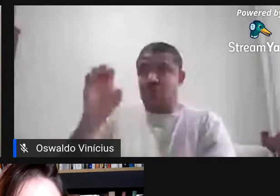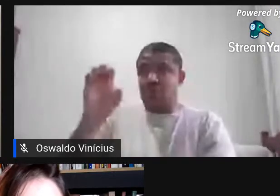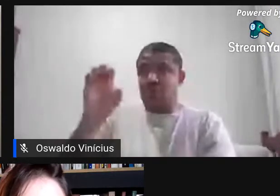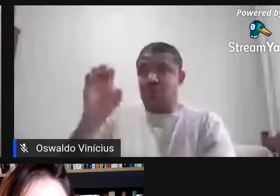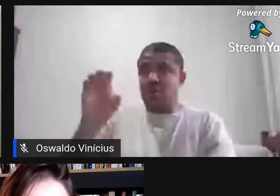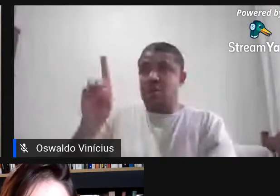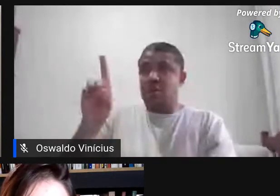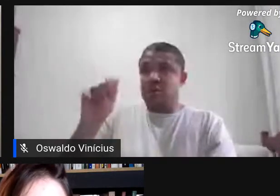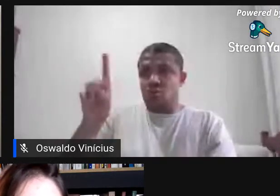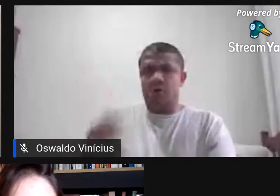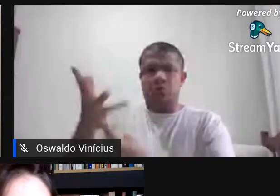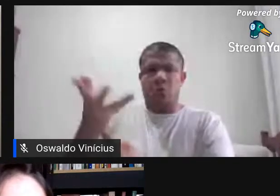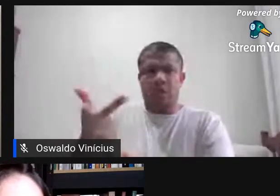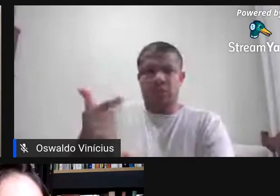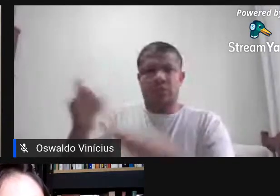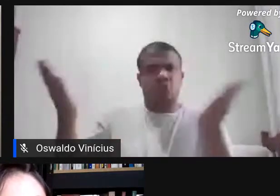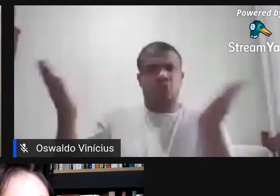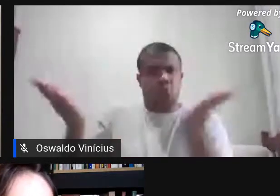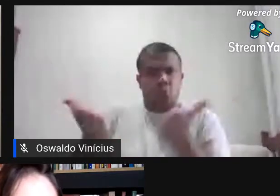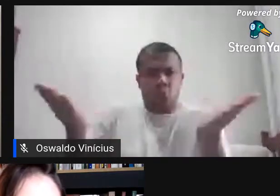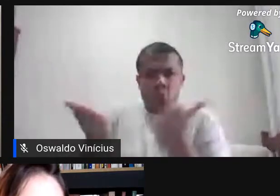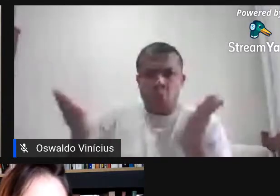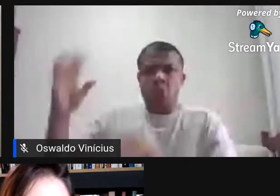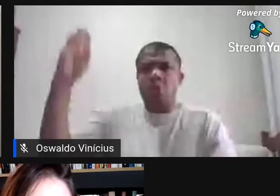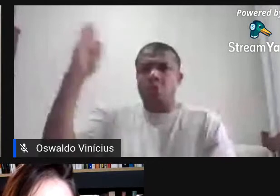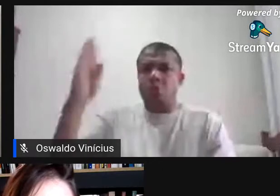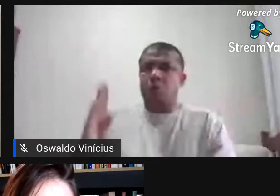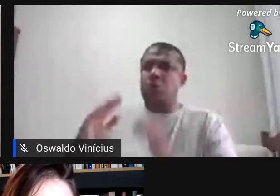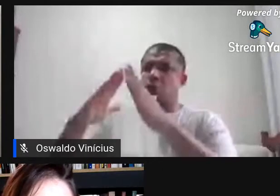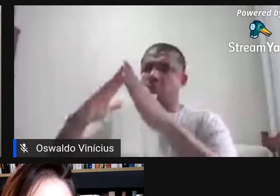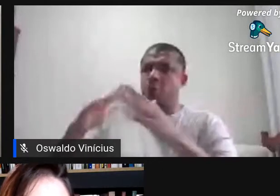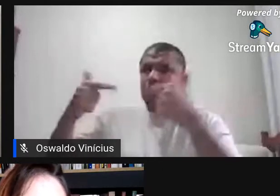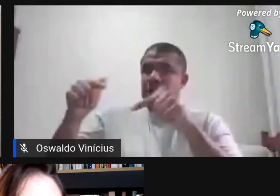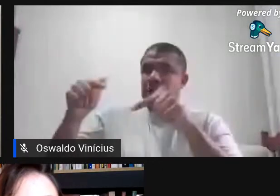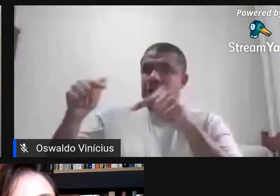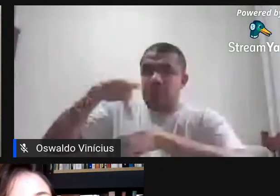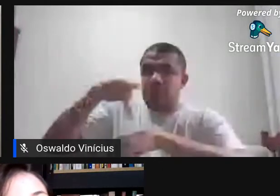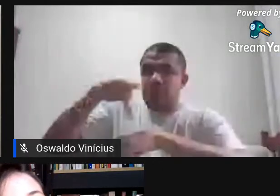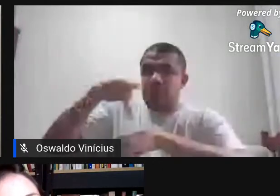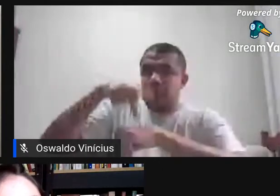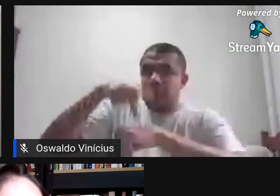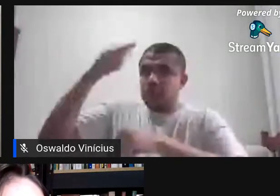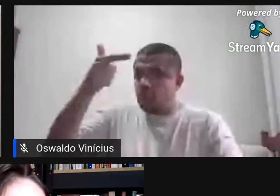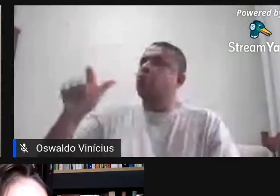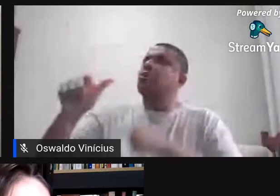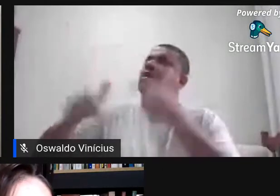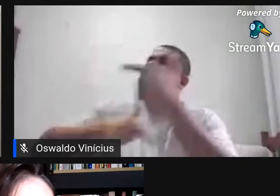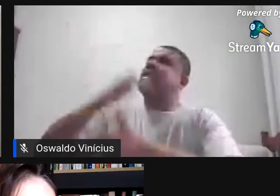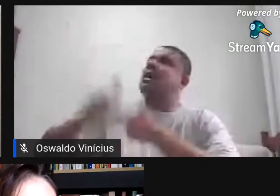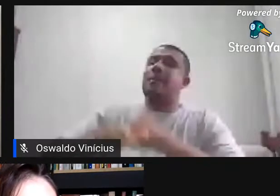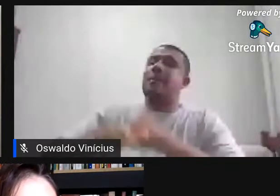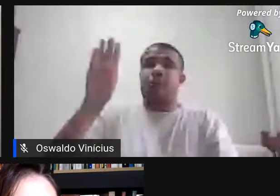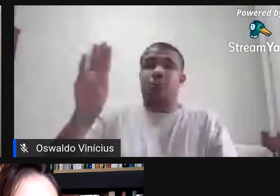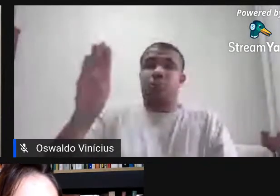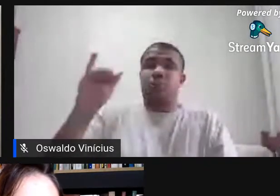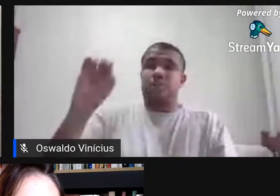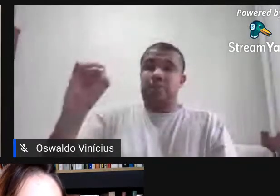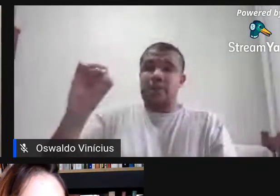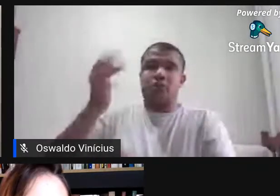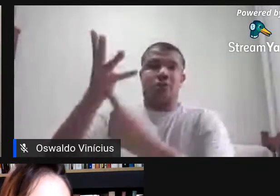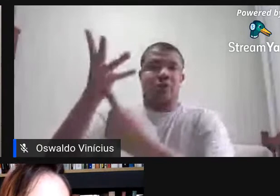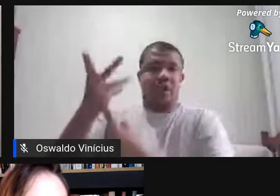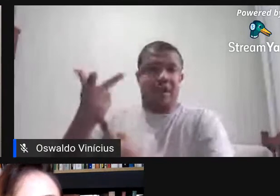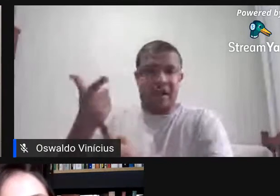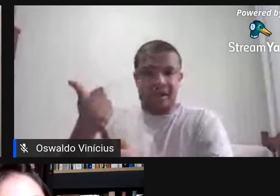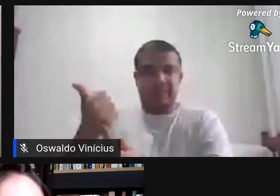um artista contemporâneo, brasileiro, mas que mora e trabalha no exterior. E ele trabalha com bioarte. Então, com